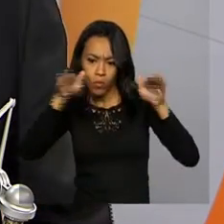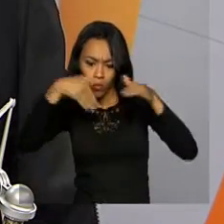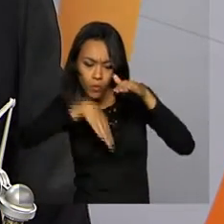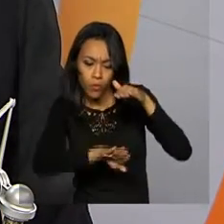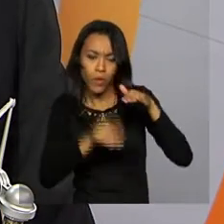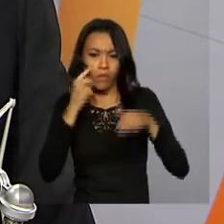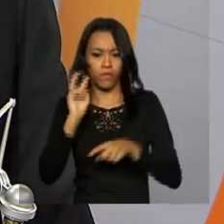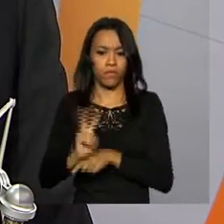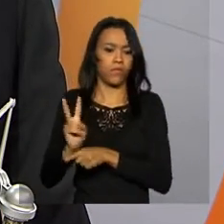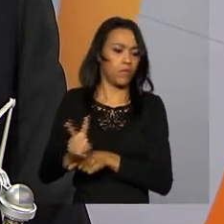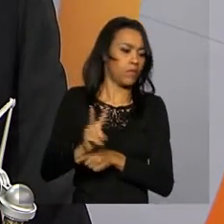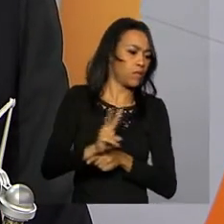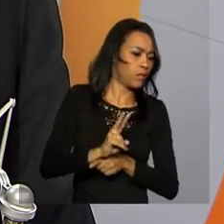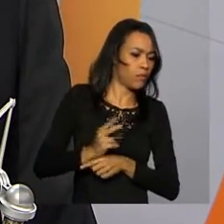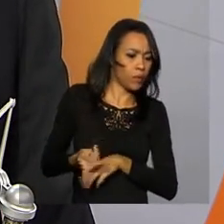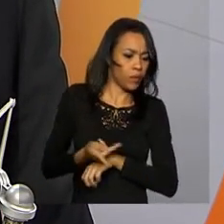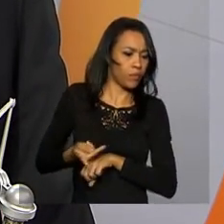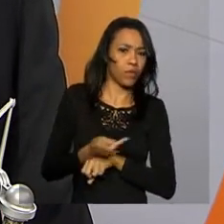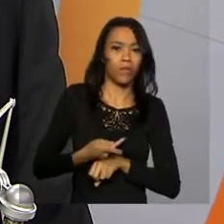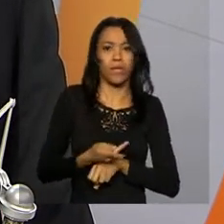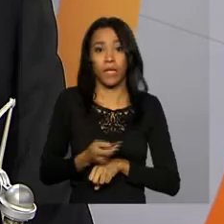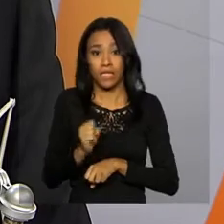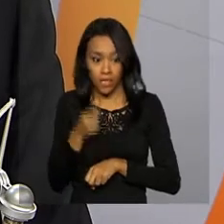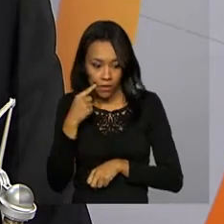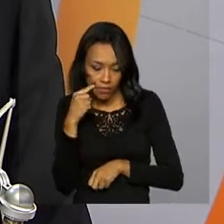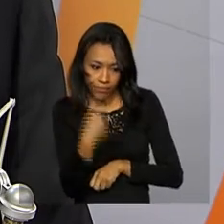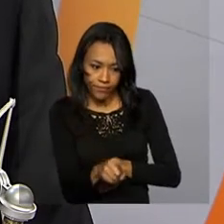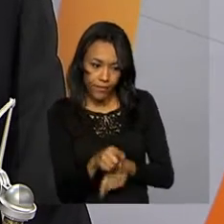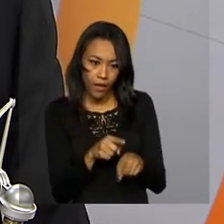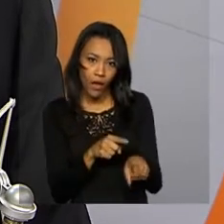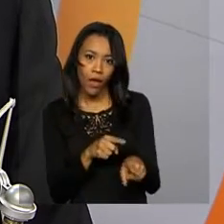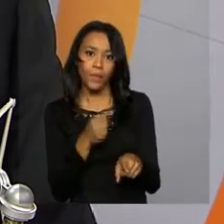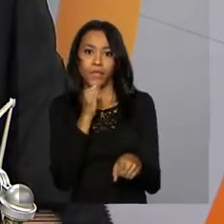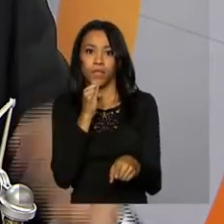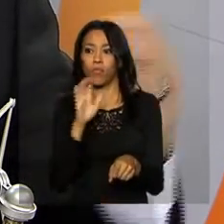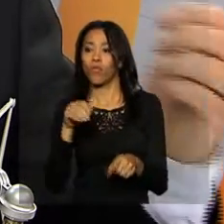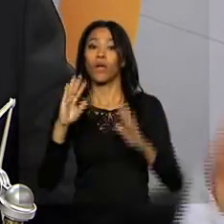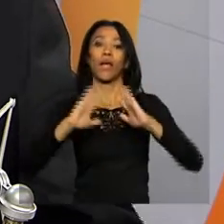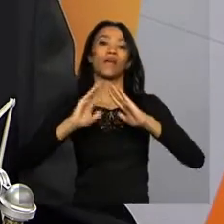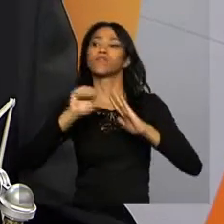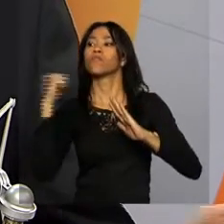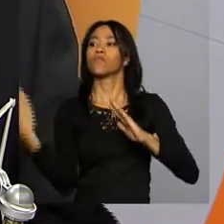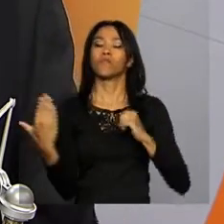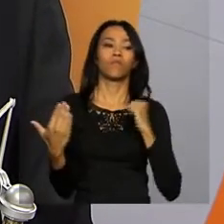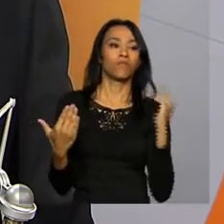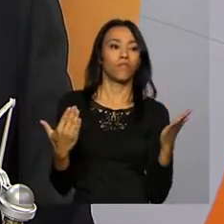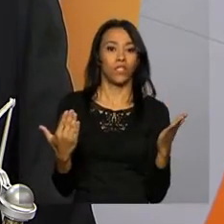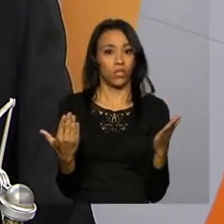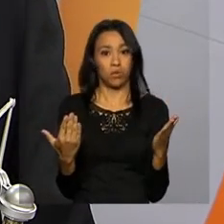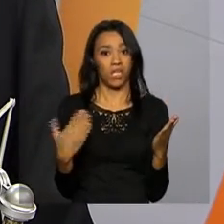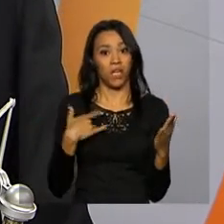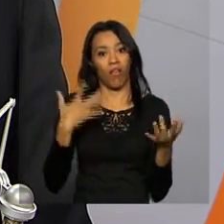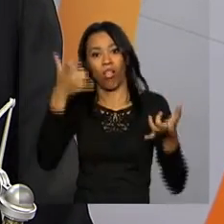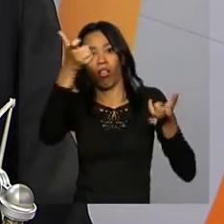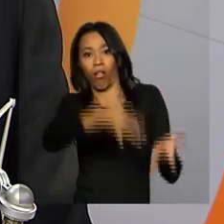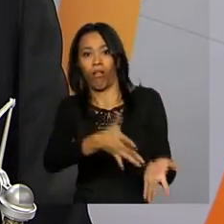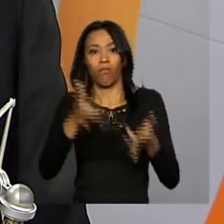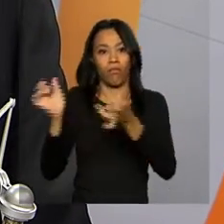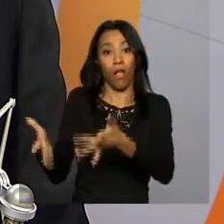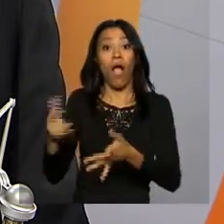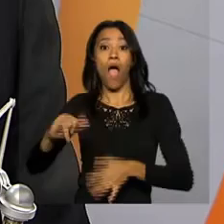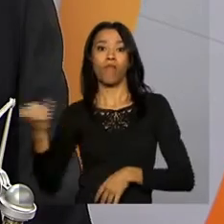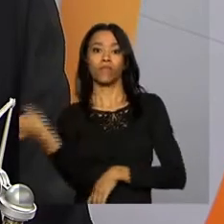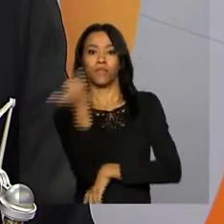fiscalizar. E quando houver algum indício fora de casa, por um terreno baldio ou um vizinho irresponsável, avisar a vigilância